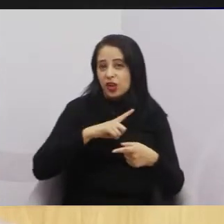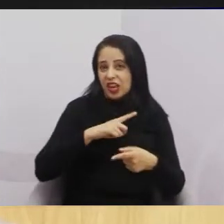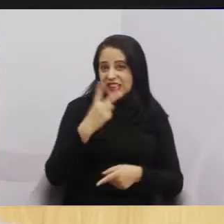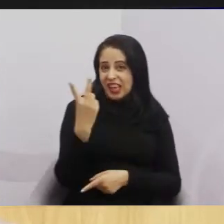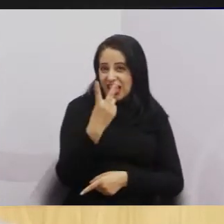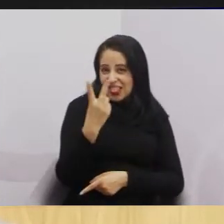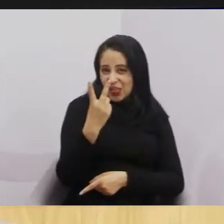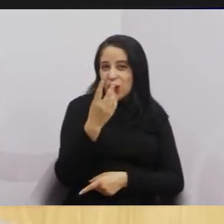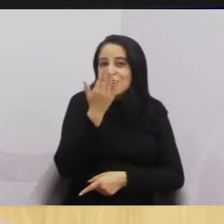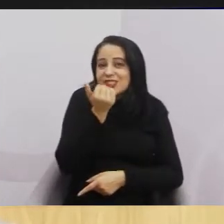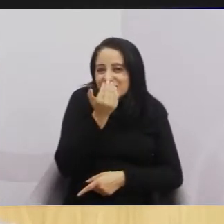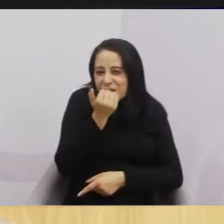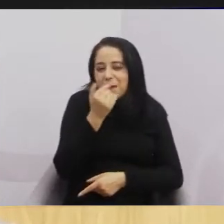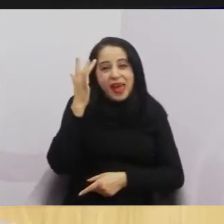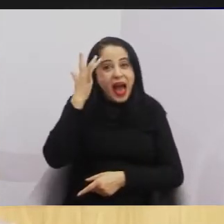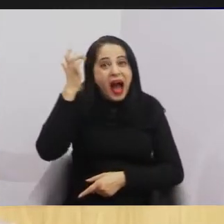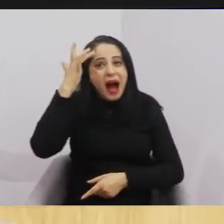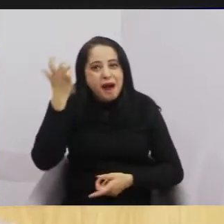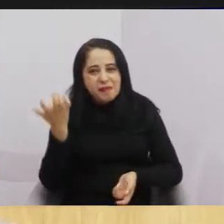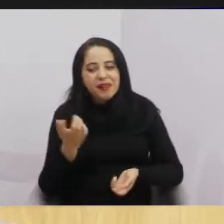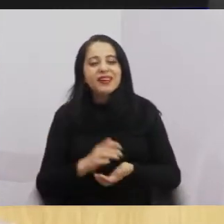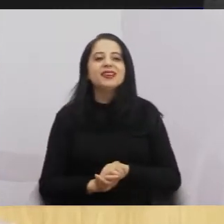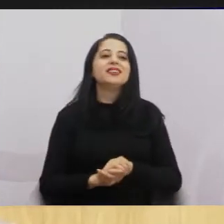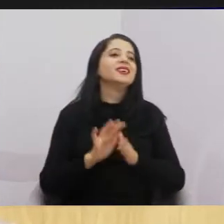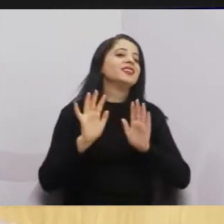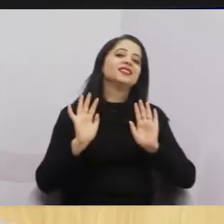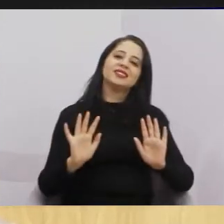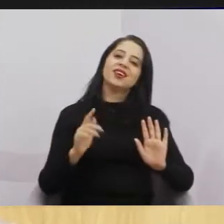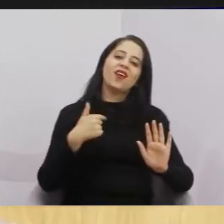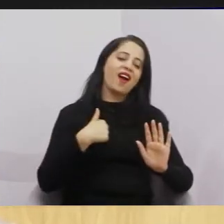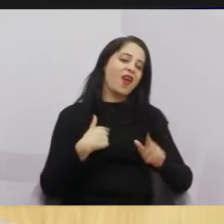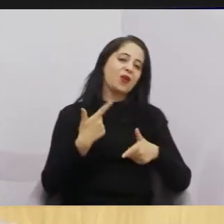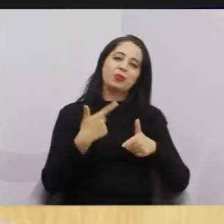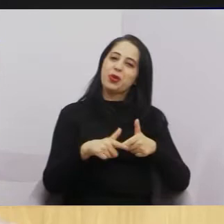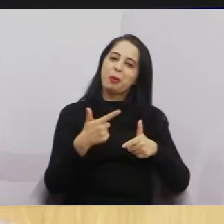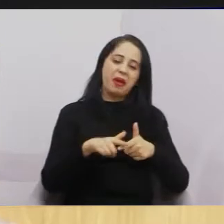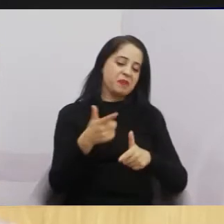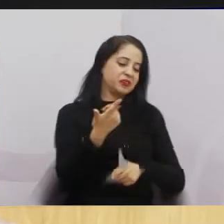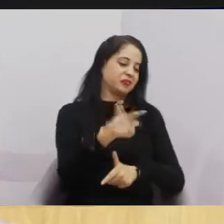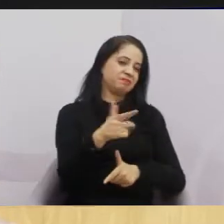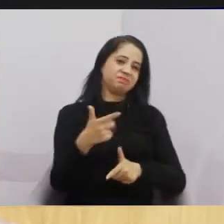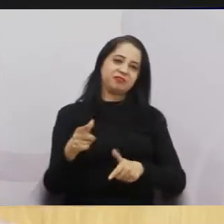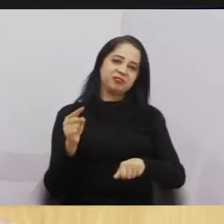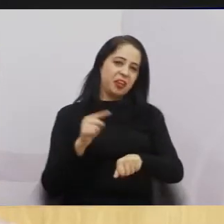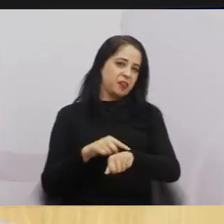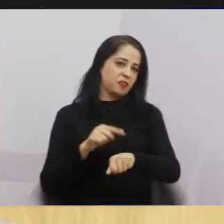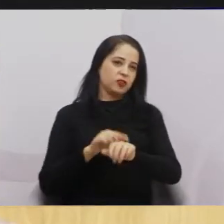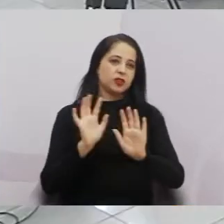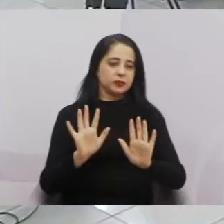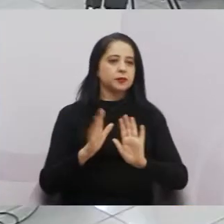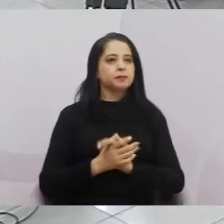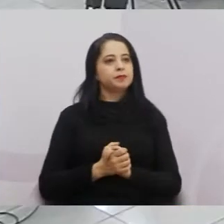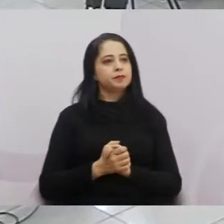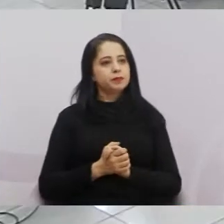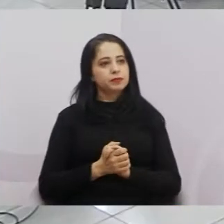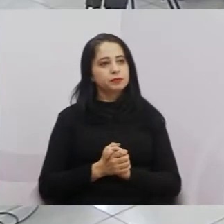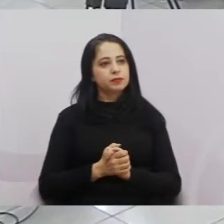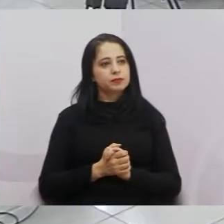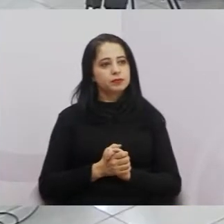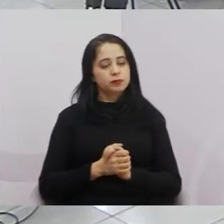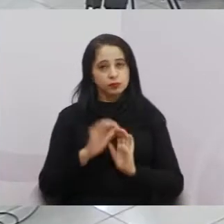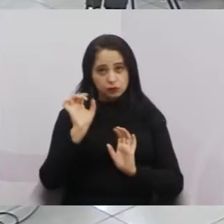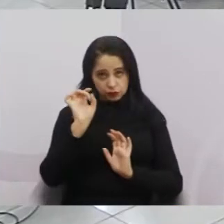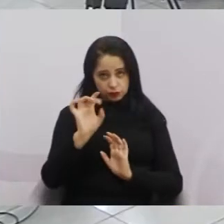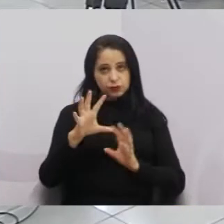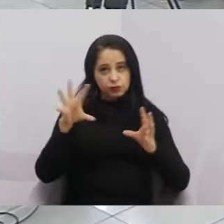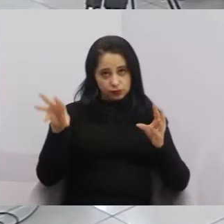amanhã. Então, gente, não tem problema pois não, vereador. Pastor, só para compreender a